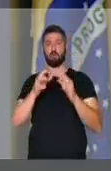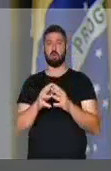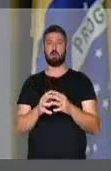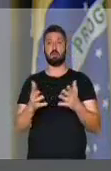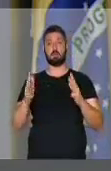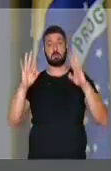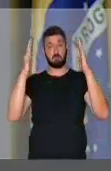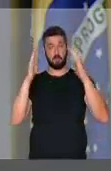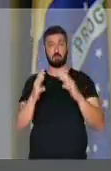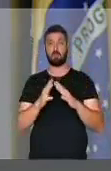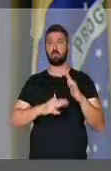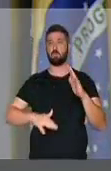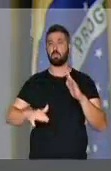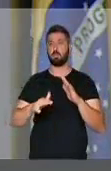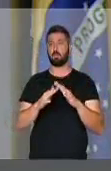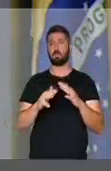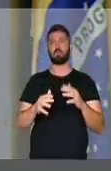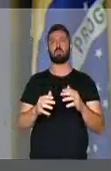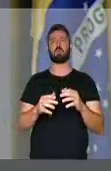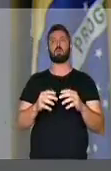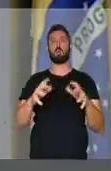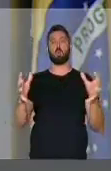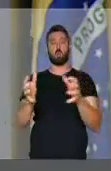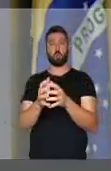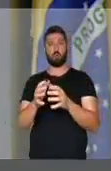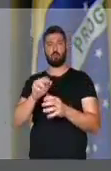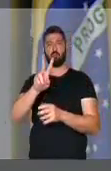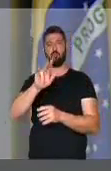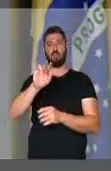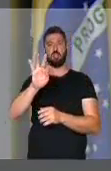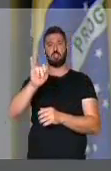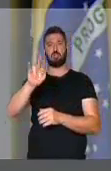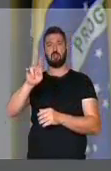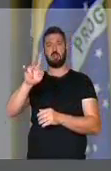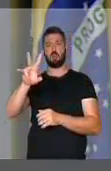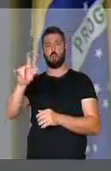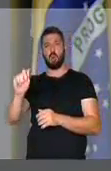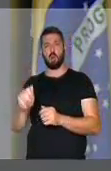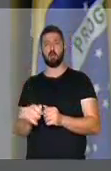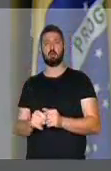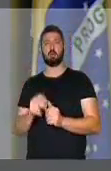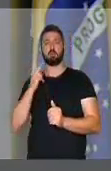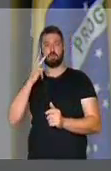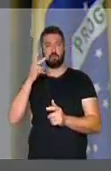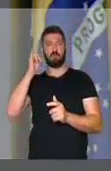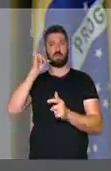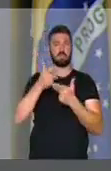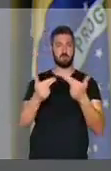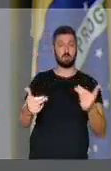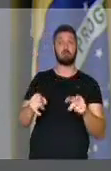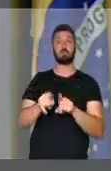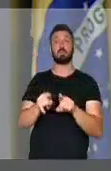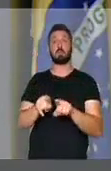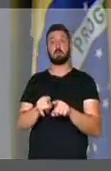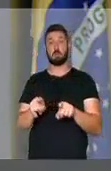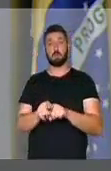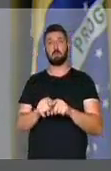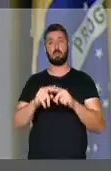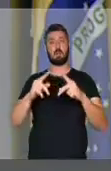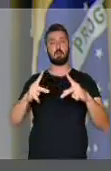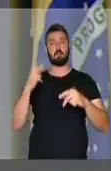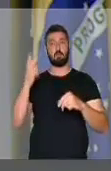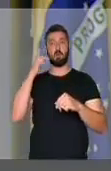parabenizar todo o setor vitivinícola, os nossos produtores, a nossa cantina, por esse mérito,